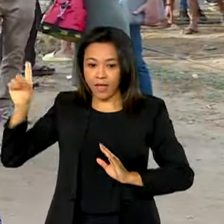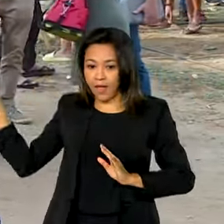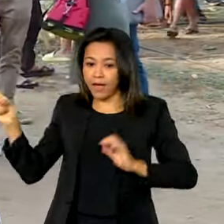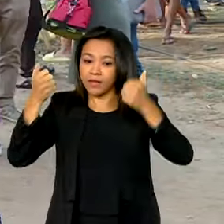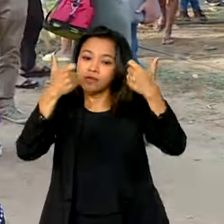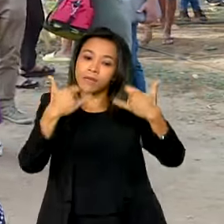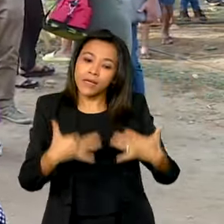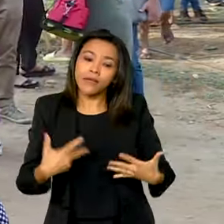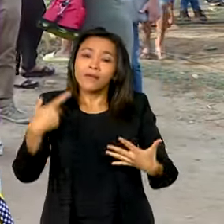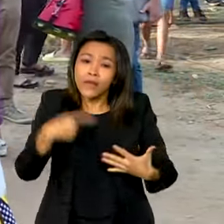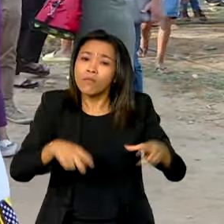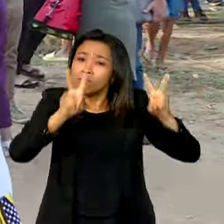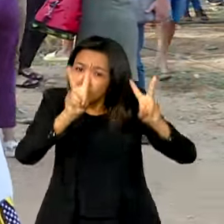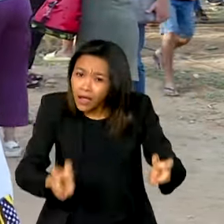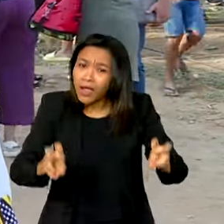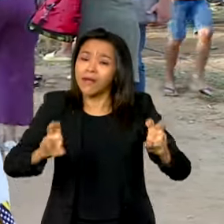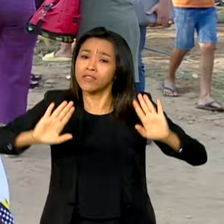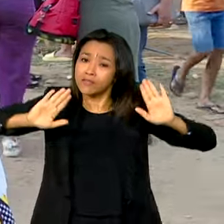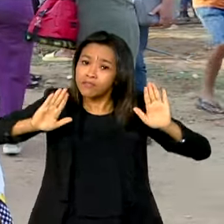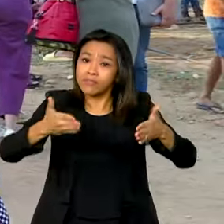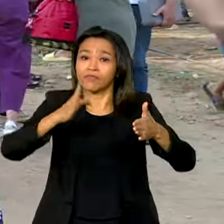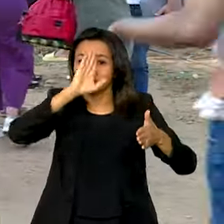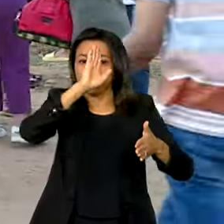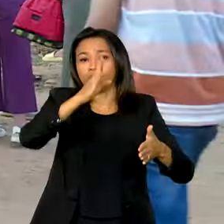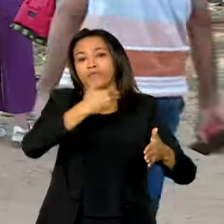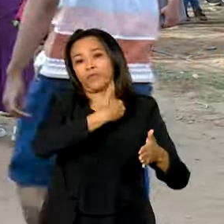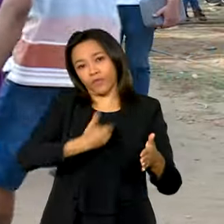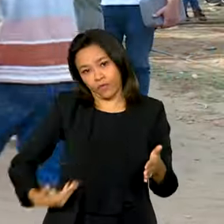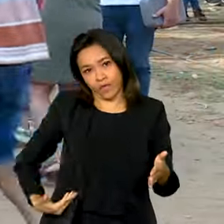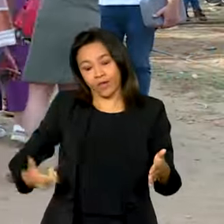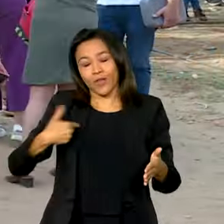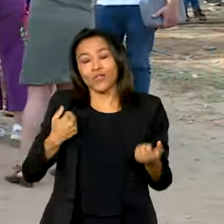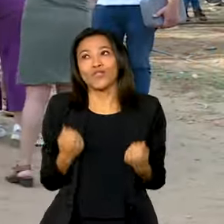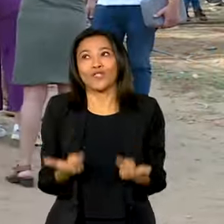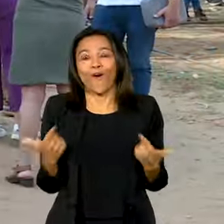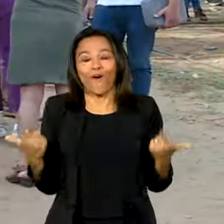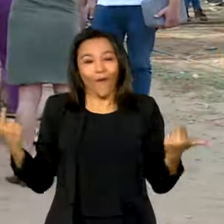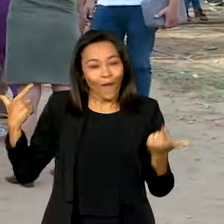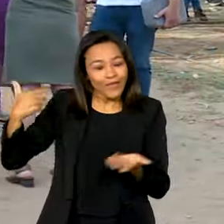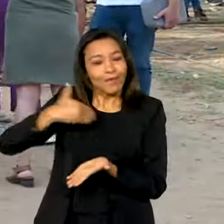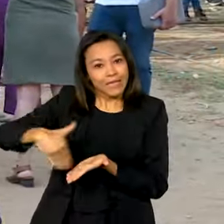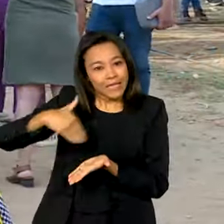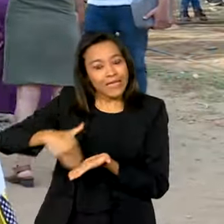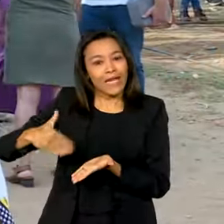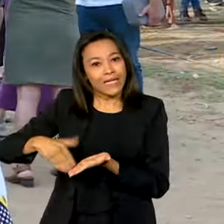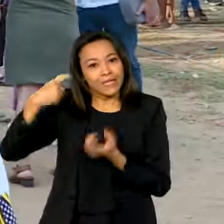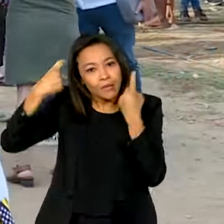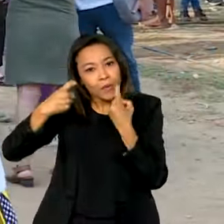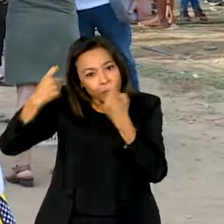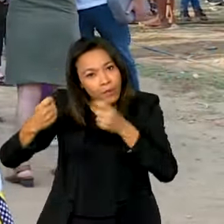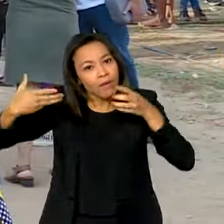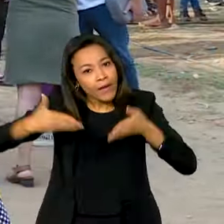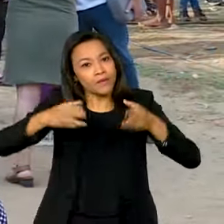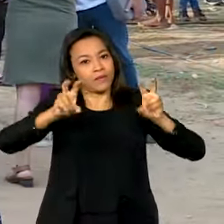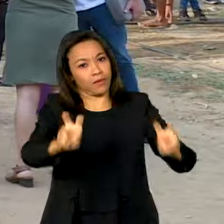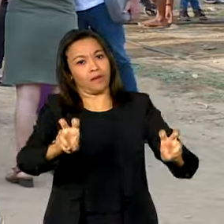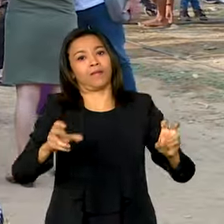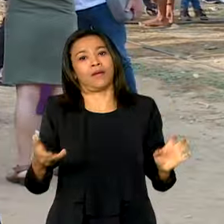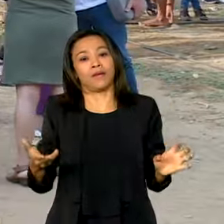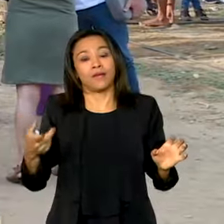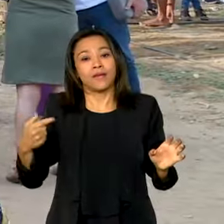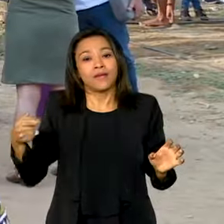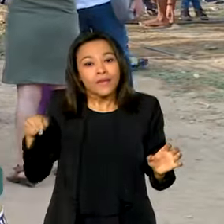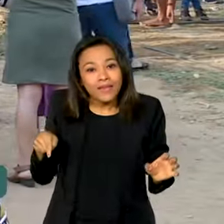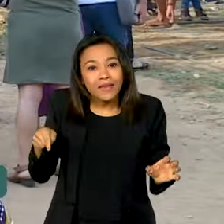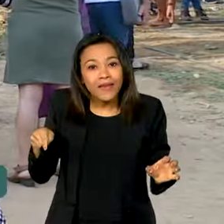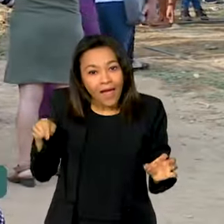governo como um todo. E nós temos a sorte e a felicidade de ter uma secretaria específica sobre o tema, que trata desse tema, mas que está